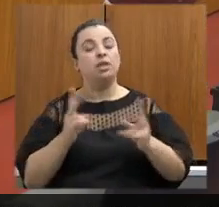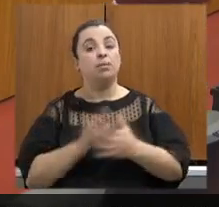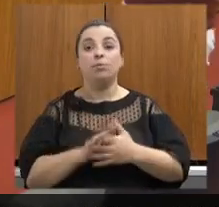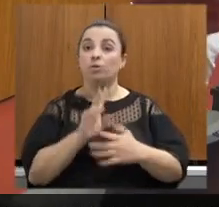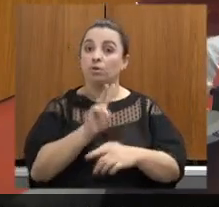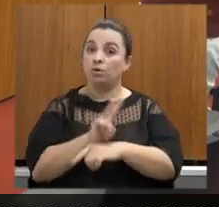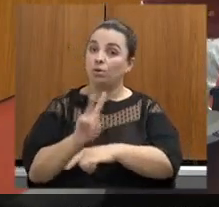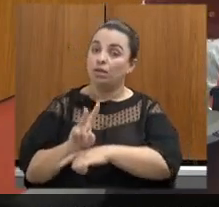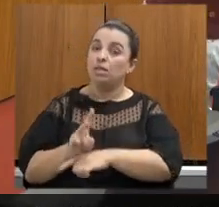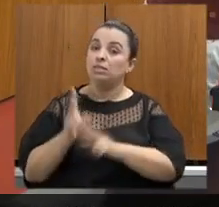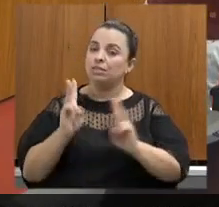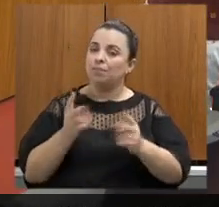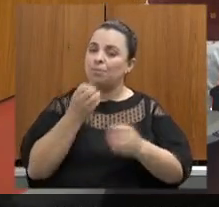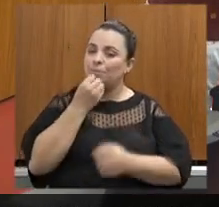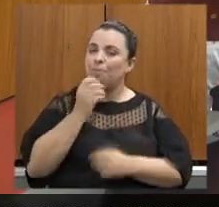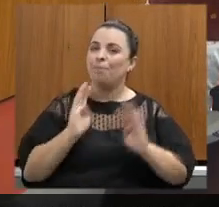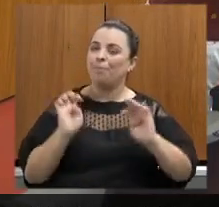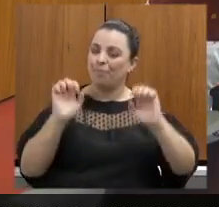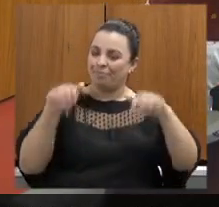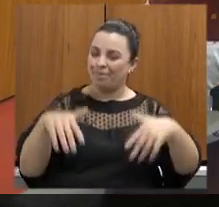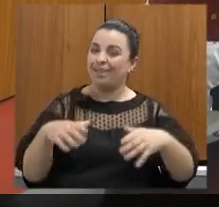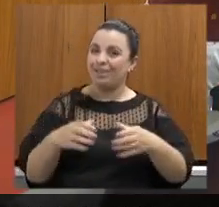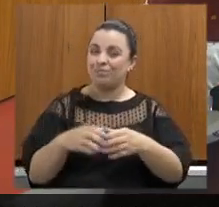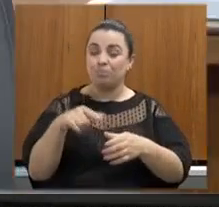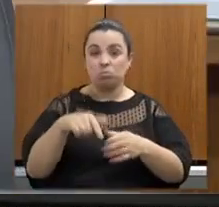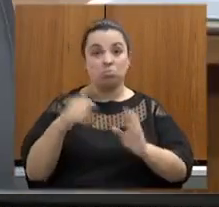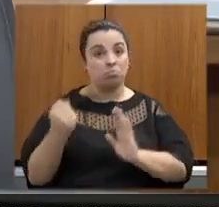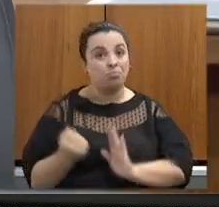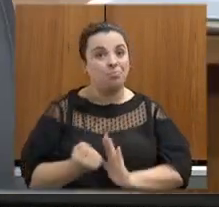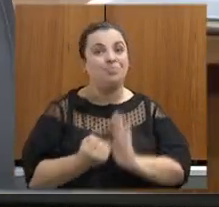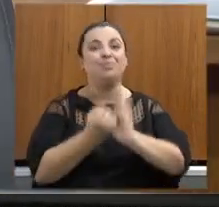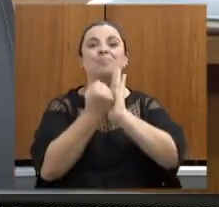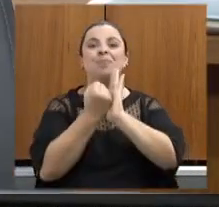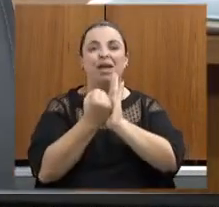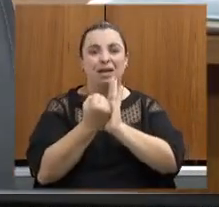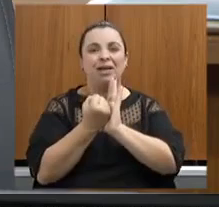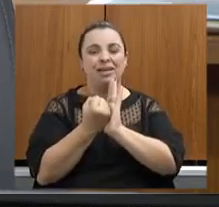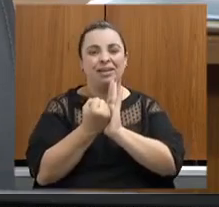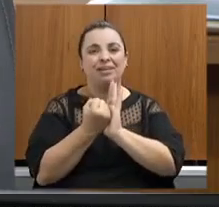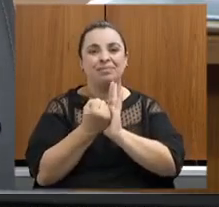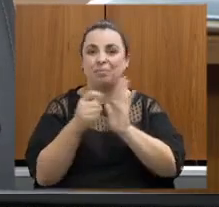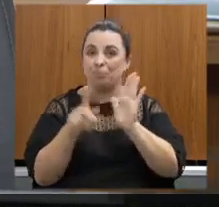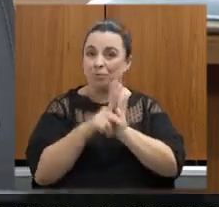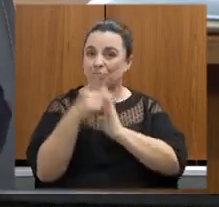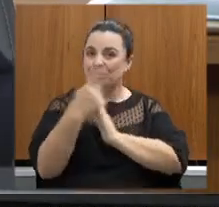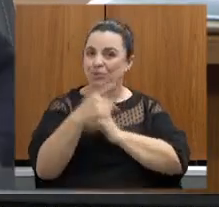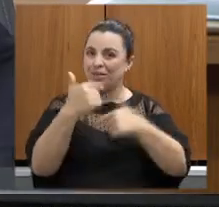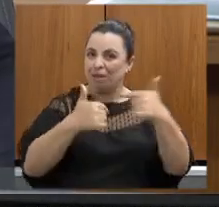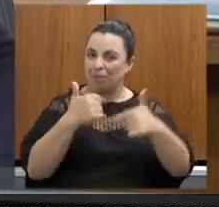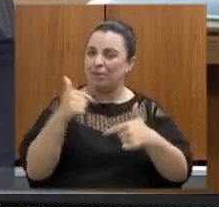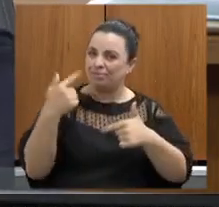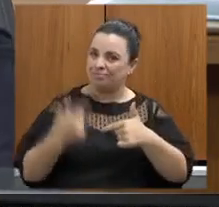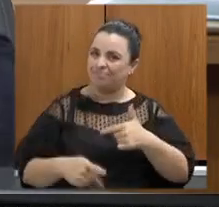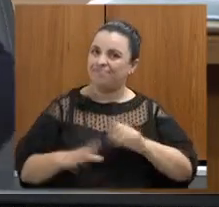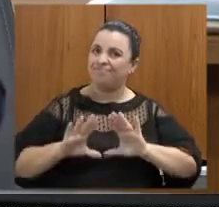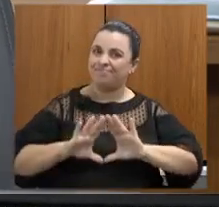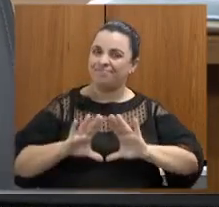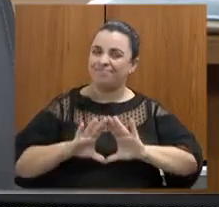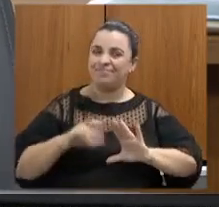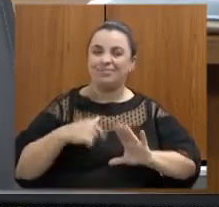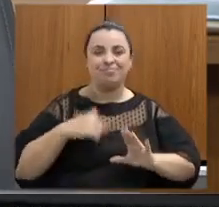muito bem dessa comissão que tem sido aqui uma marca sua na Assembleia então dizer da nossa